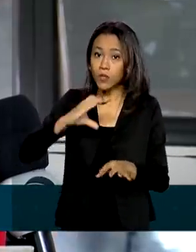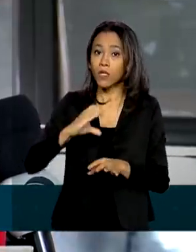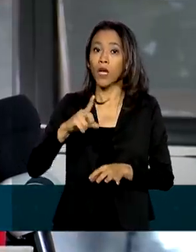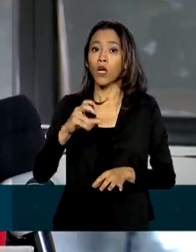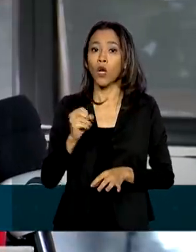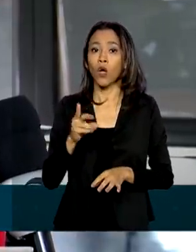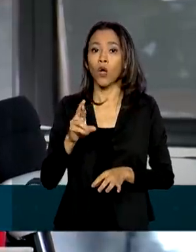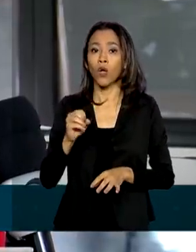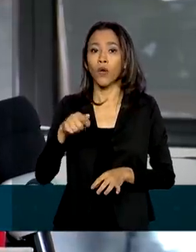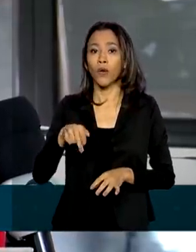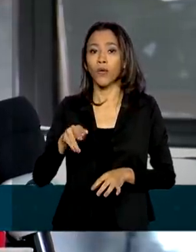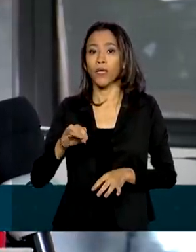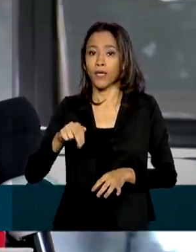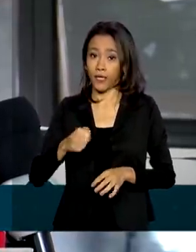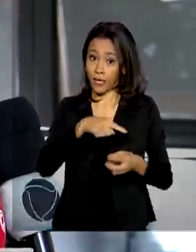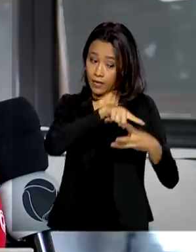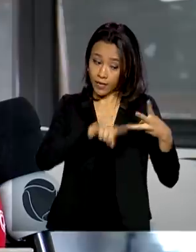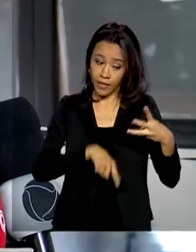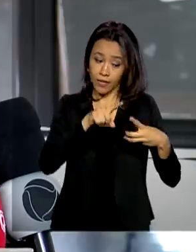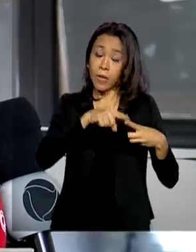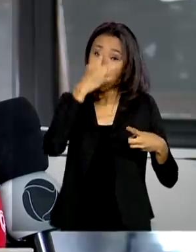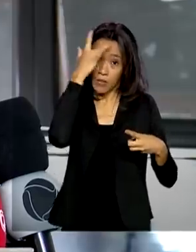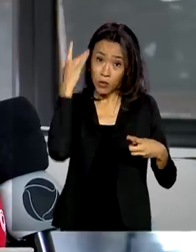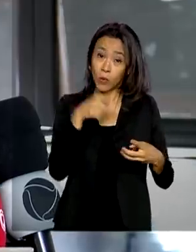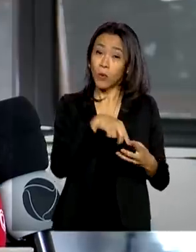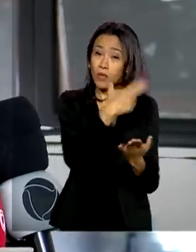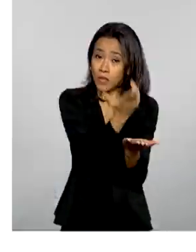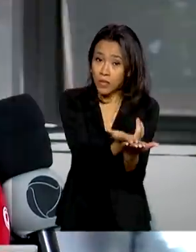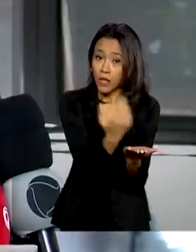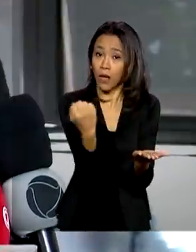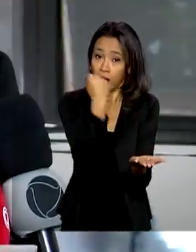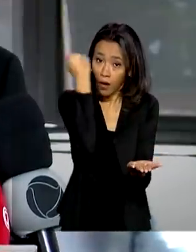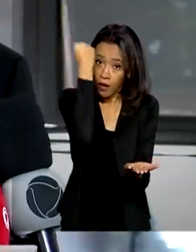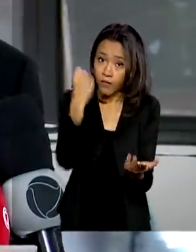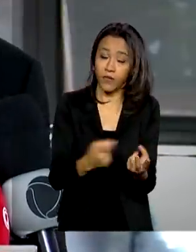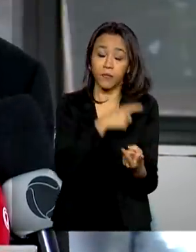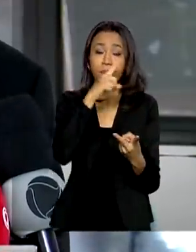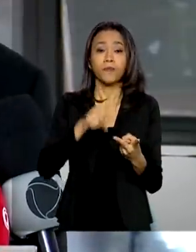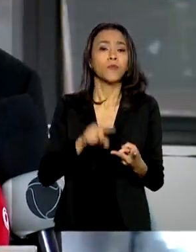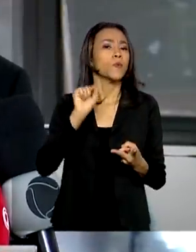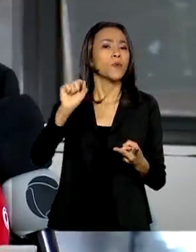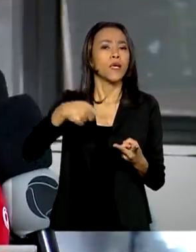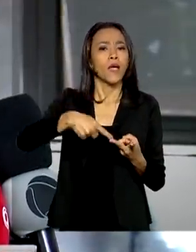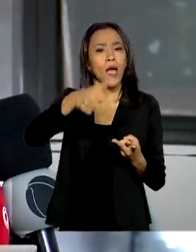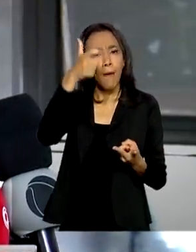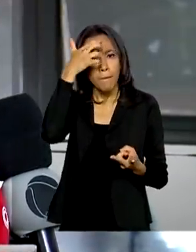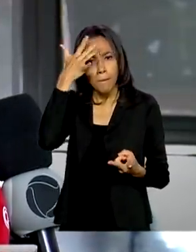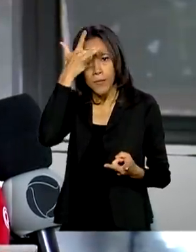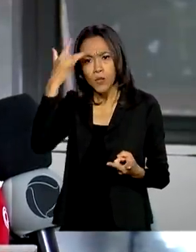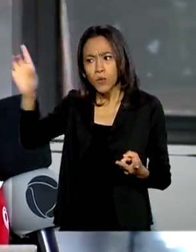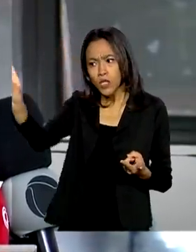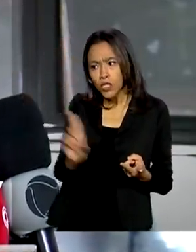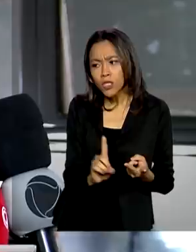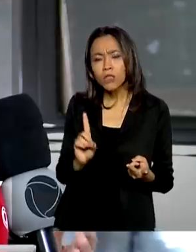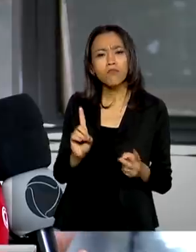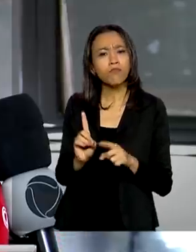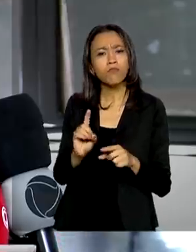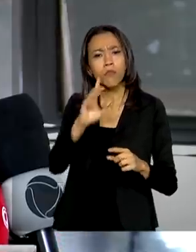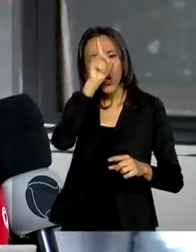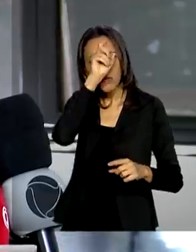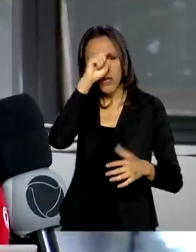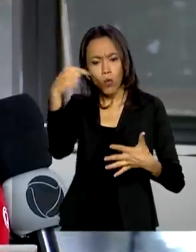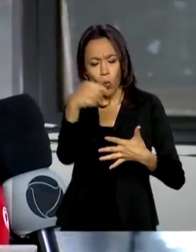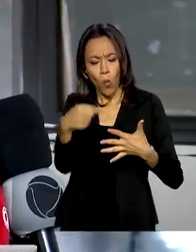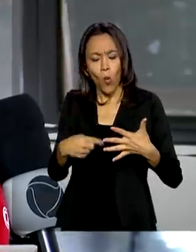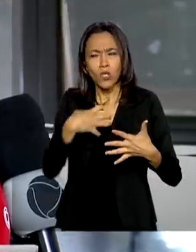A primeira situação é o paciente crítico internado em terapia intensiva. O segundo momento é quando o paciente chega com sintomas no hospital,